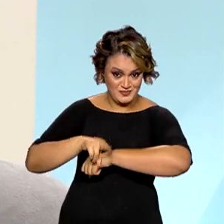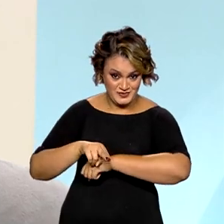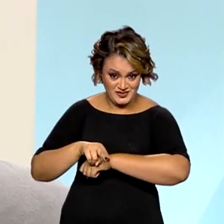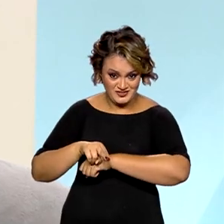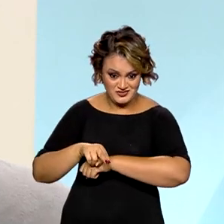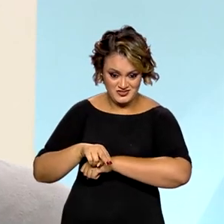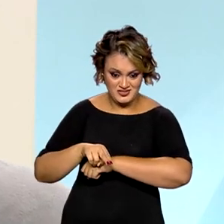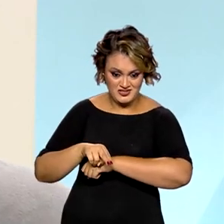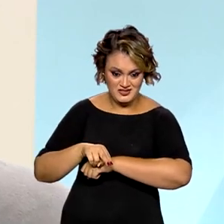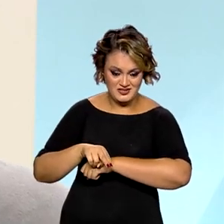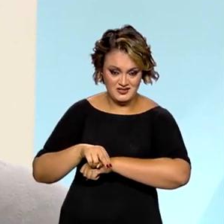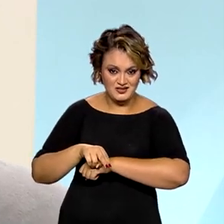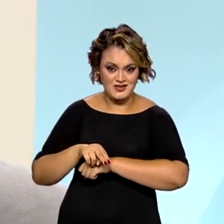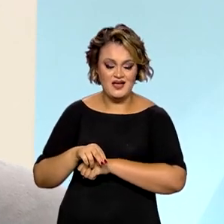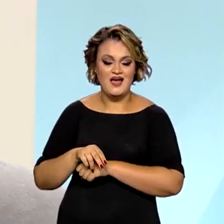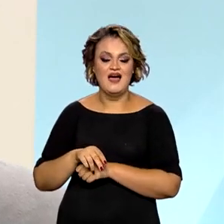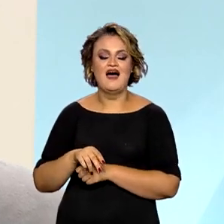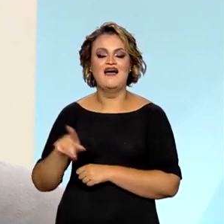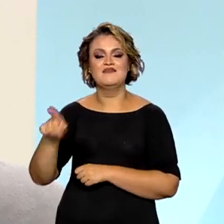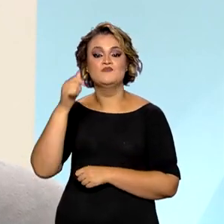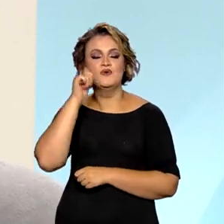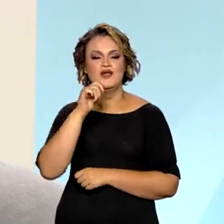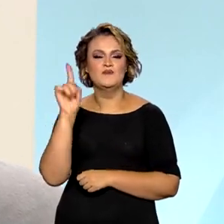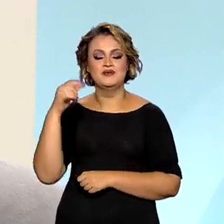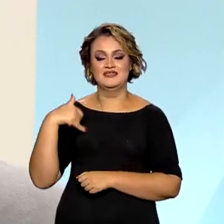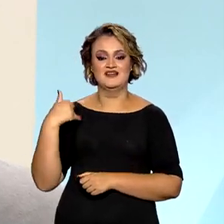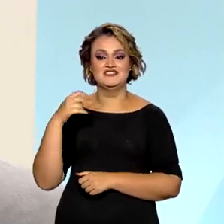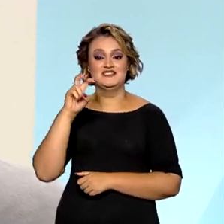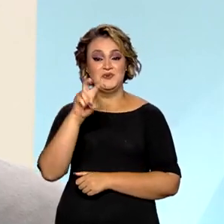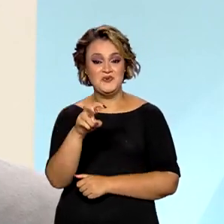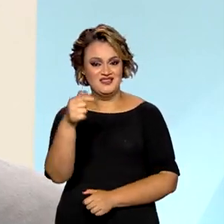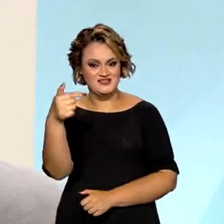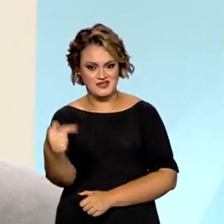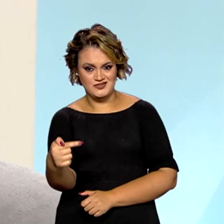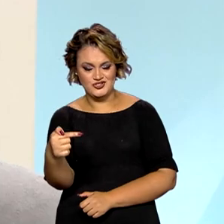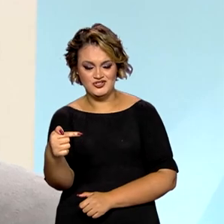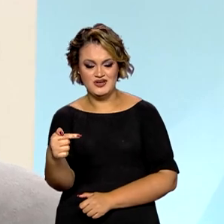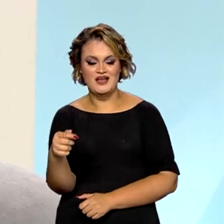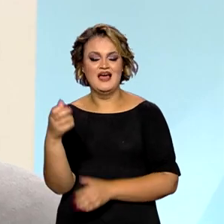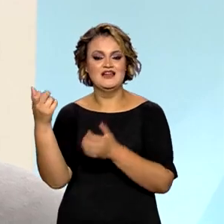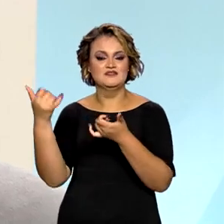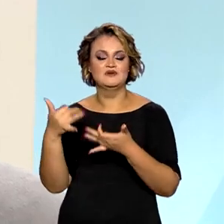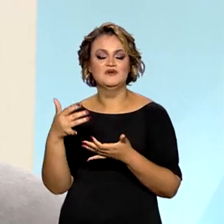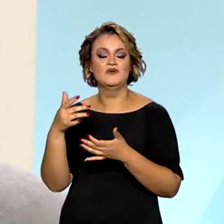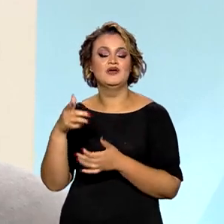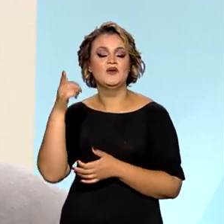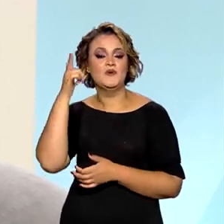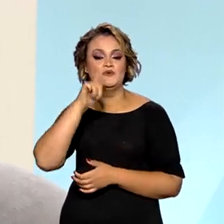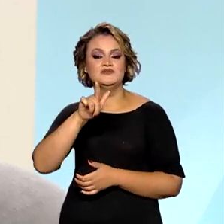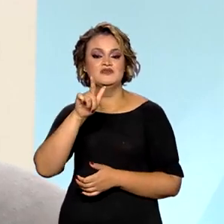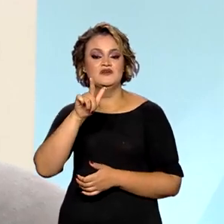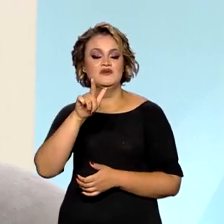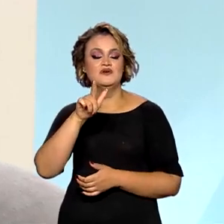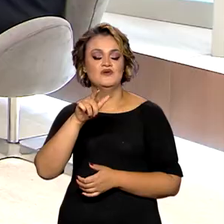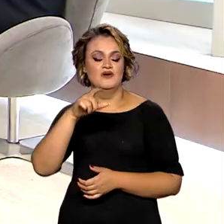realidade, uma das mulheres, uma senhora de 57 anos, ela conseguiu tirar carteira de